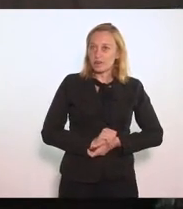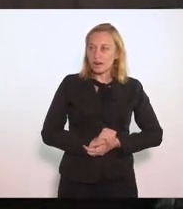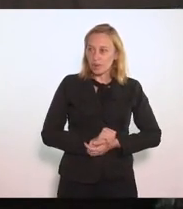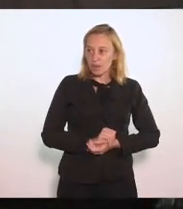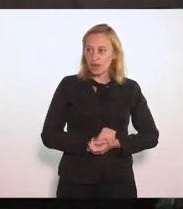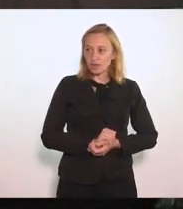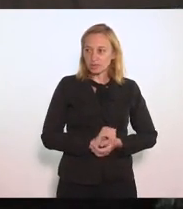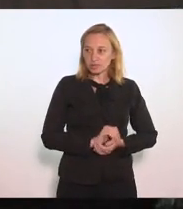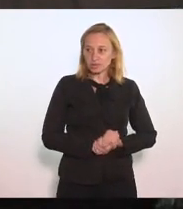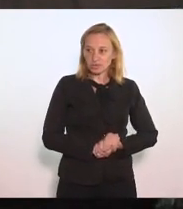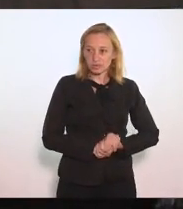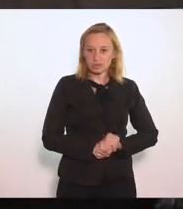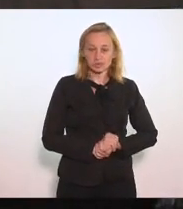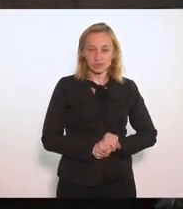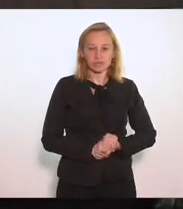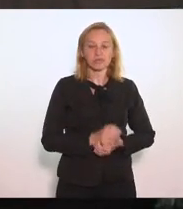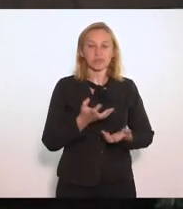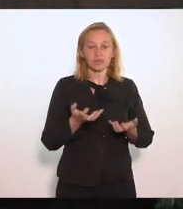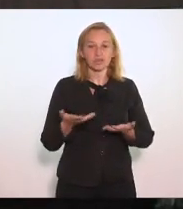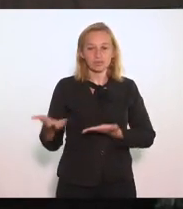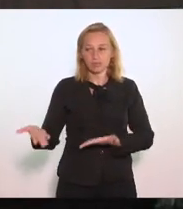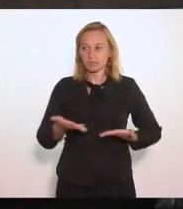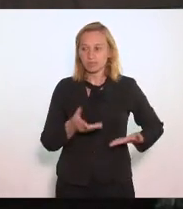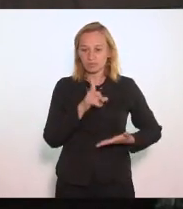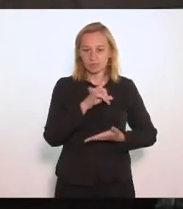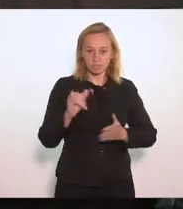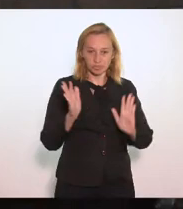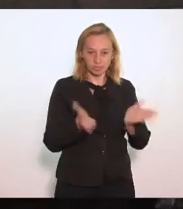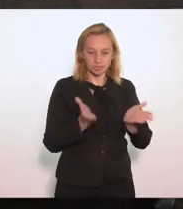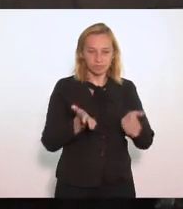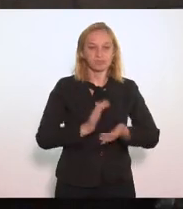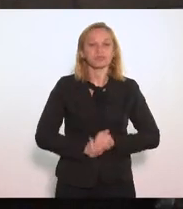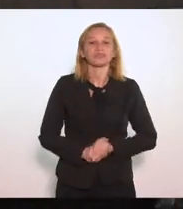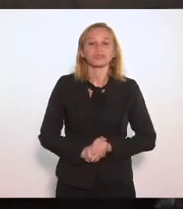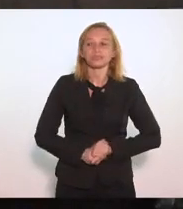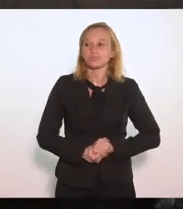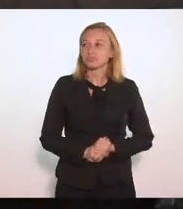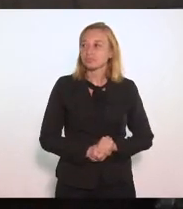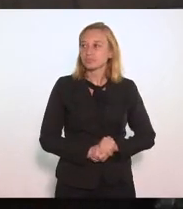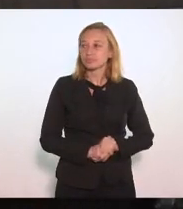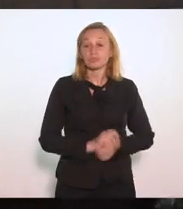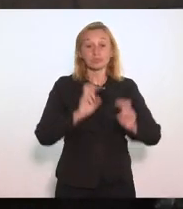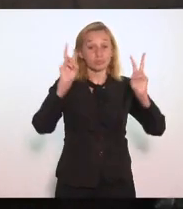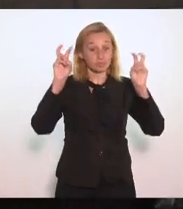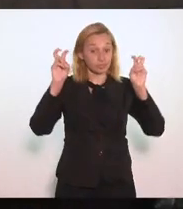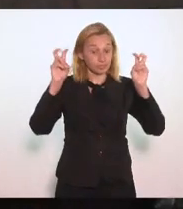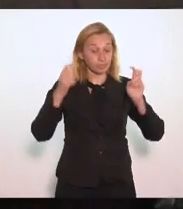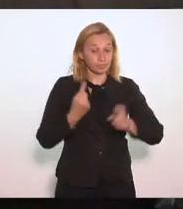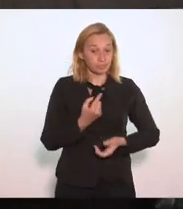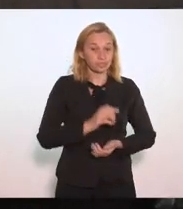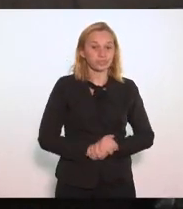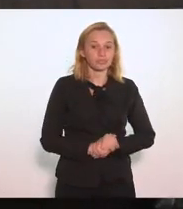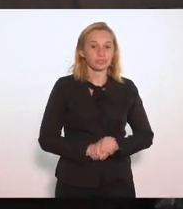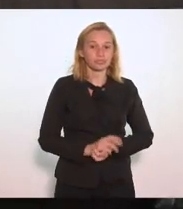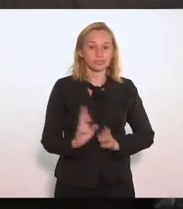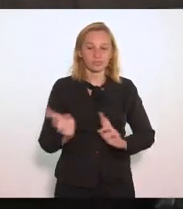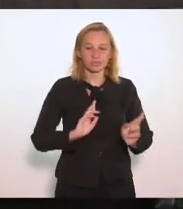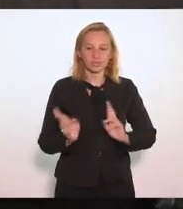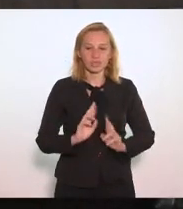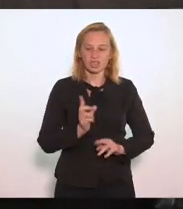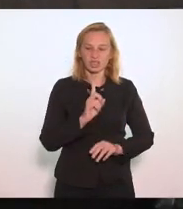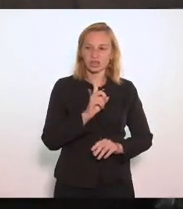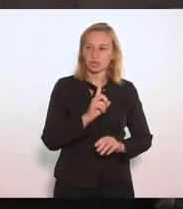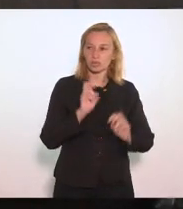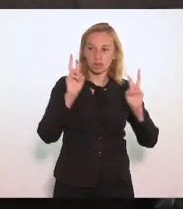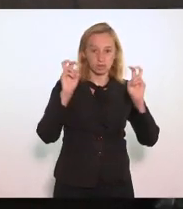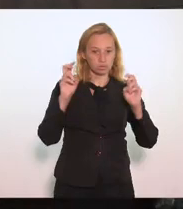Eu gostaria De compartilhar No dia de hoje Um tema Que não está relacionado A questão da Covid